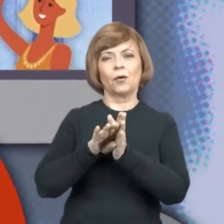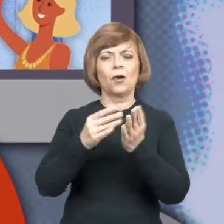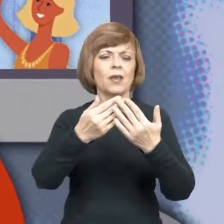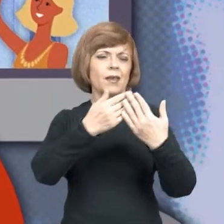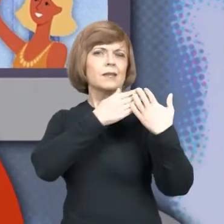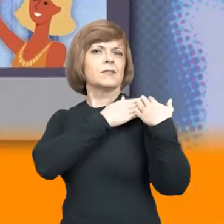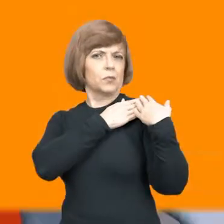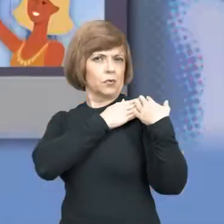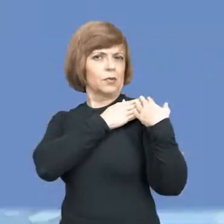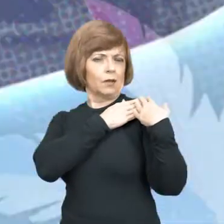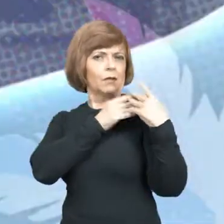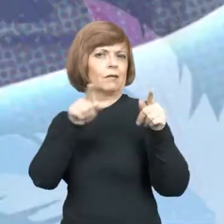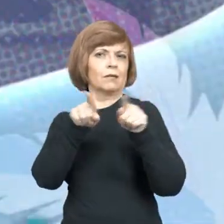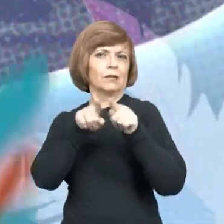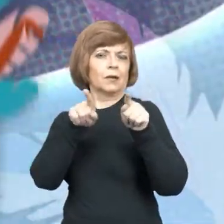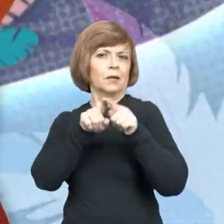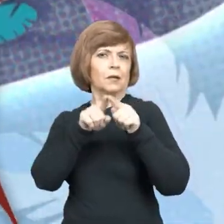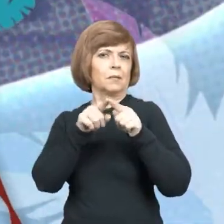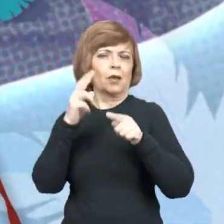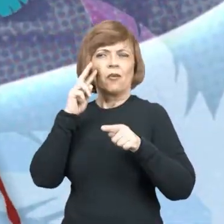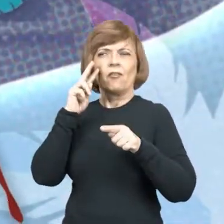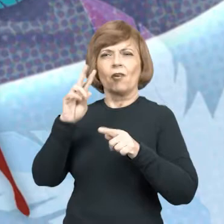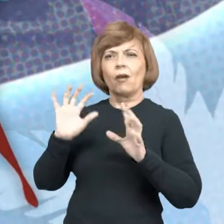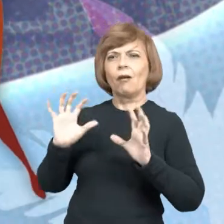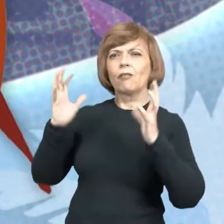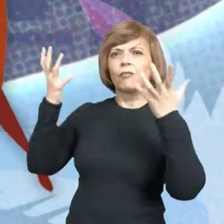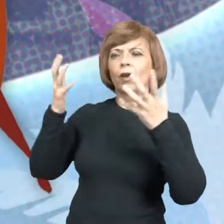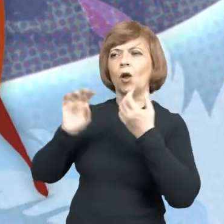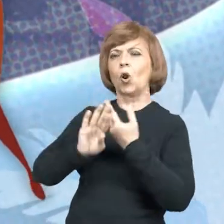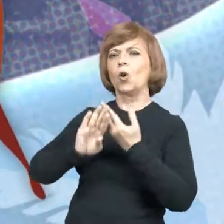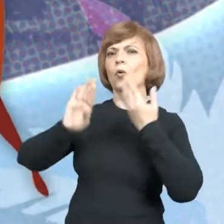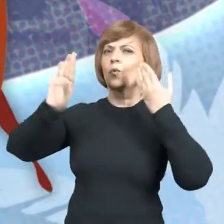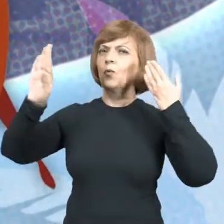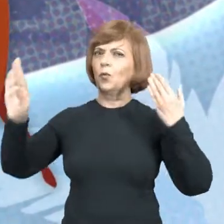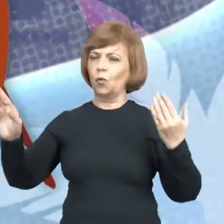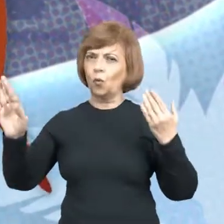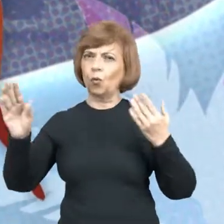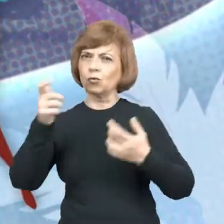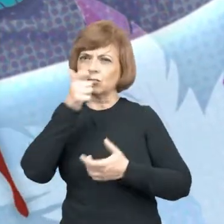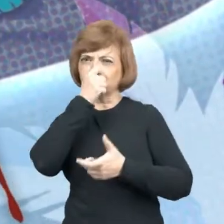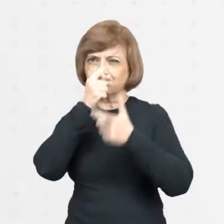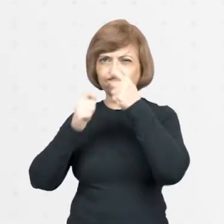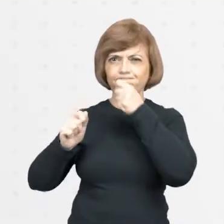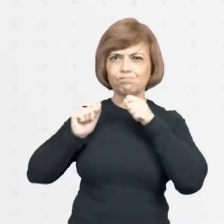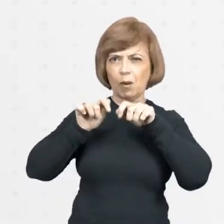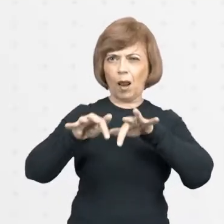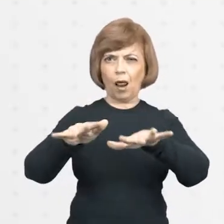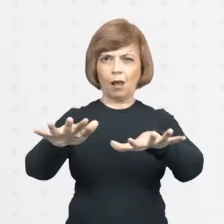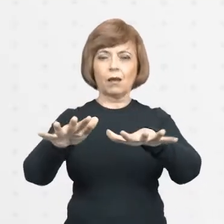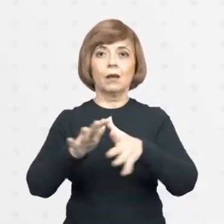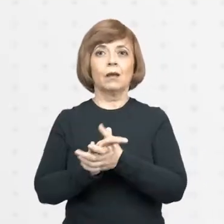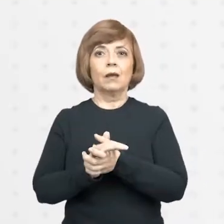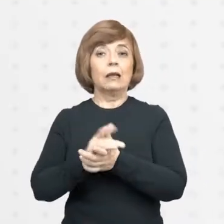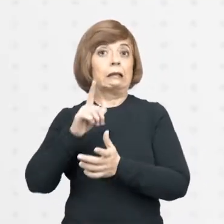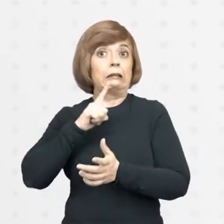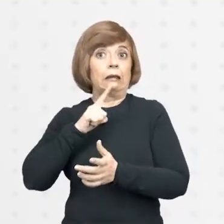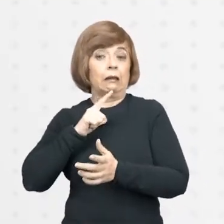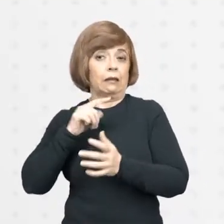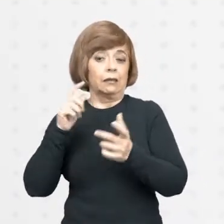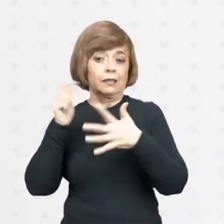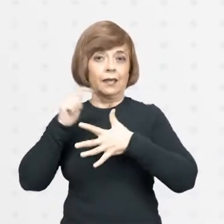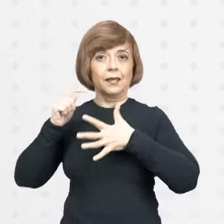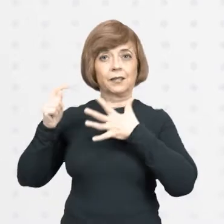responsabilidades de curtir o evento longe de aglomerações e cercado de cuidados. Em suas redes